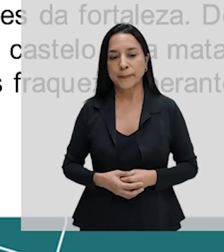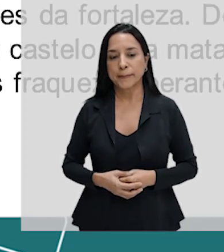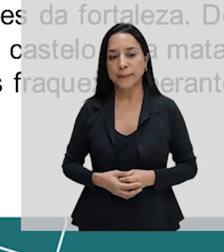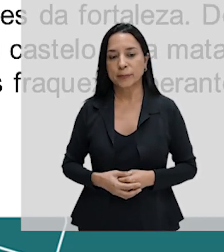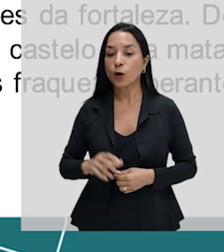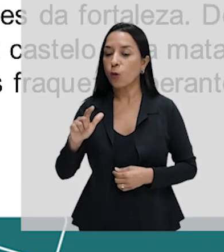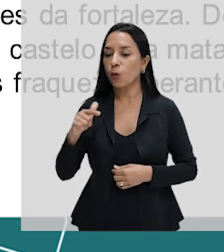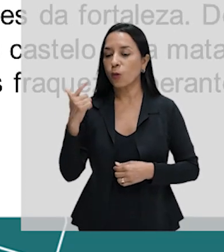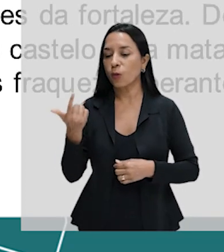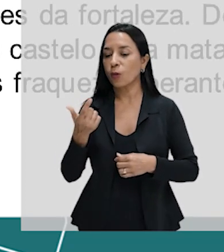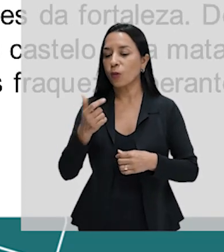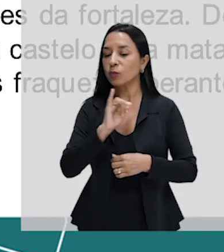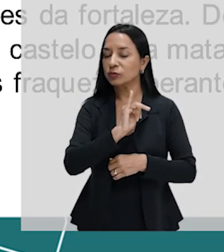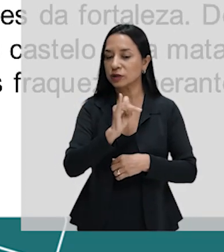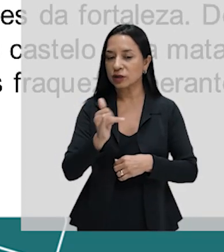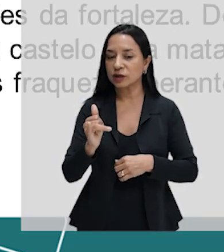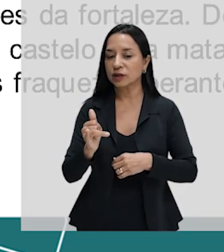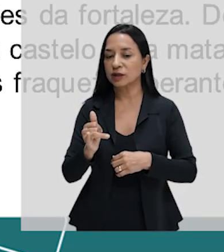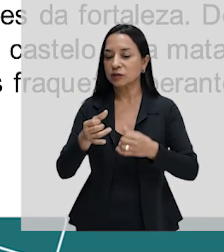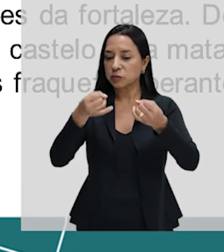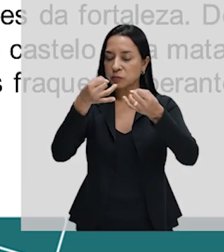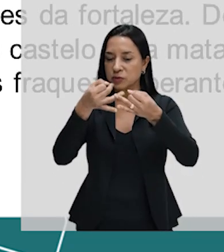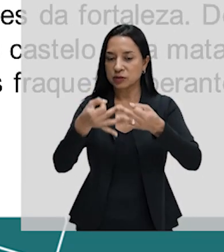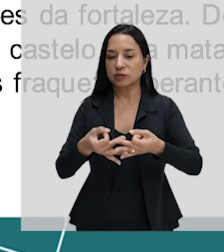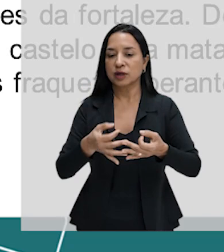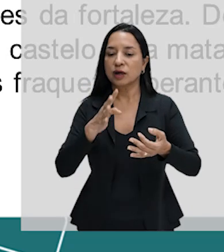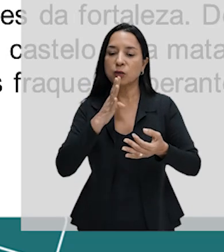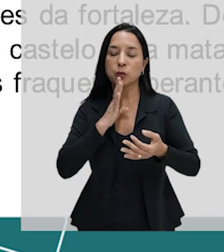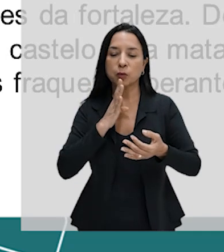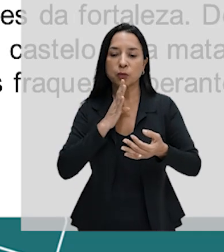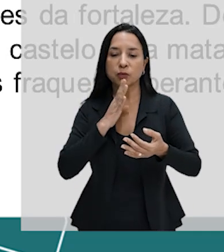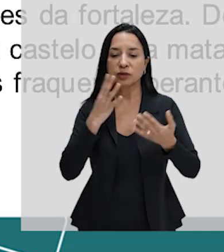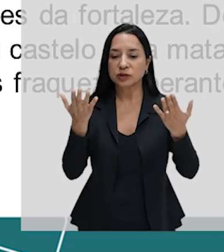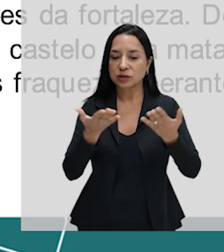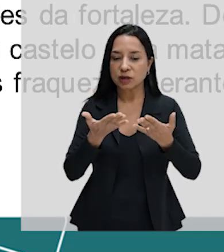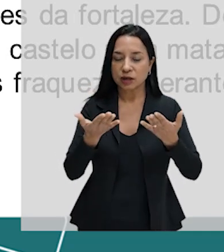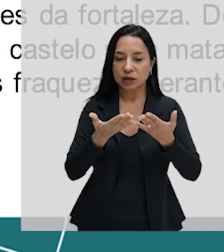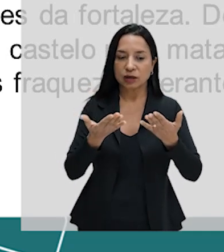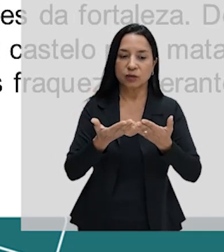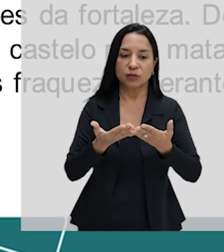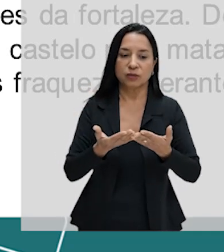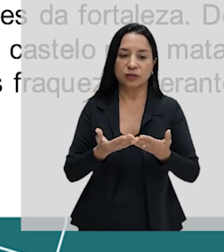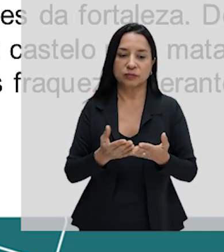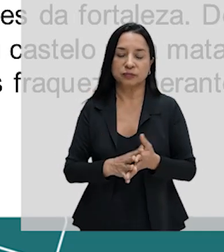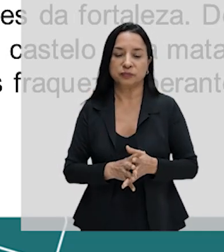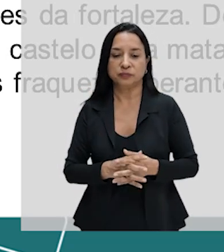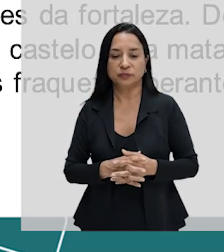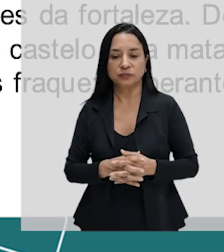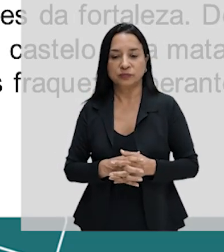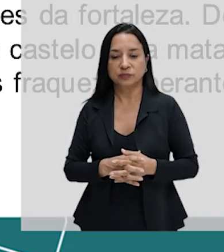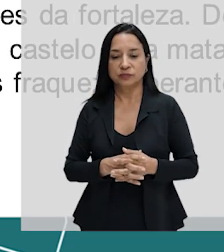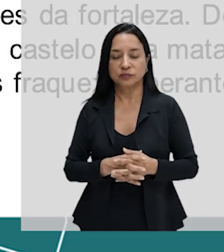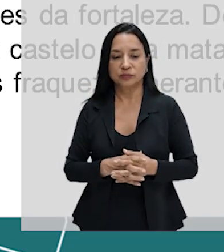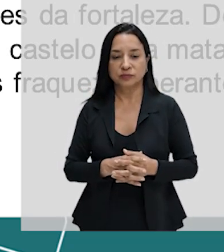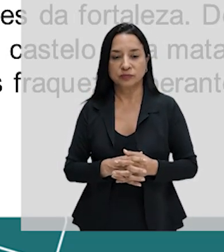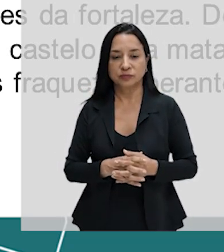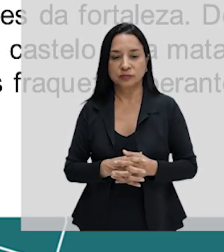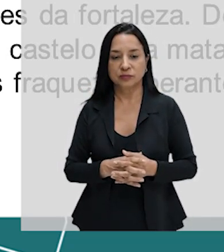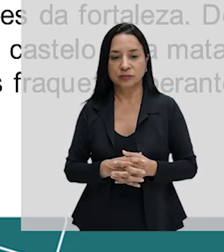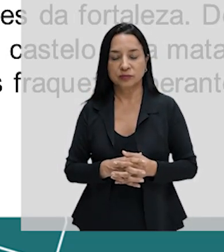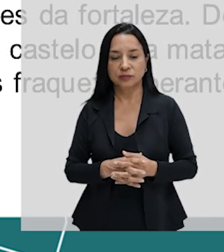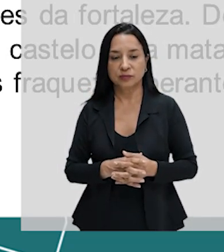Outra lenda que nós vamos falar e vamos conhecer hoje é o filho de Guzmán, o bom,